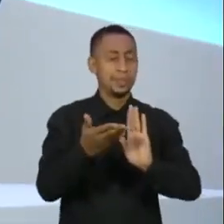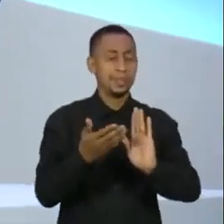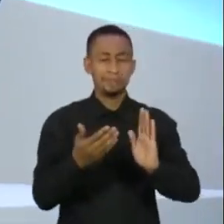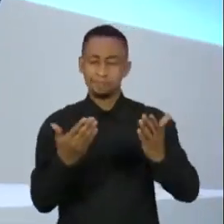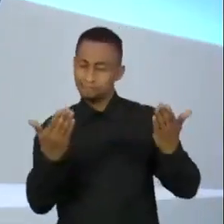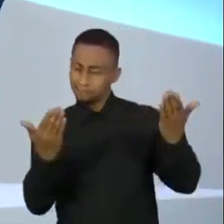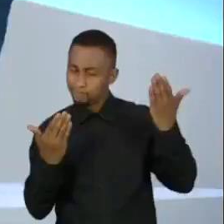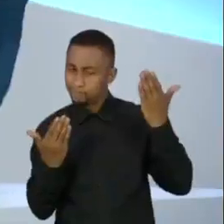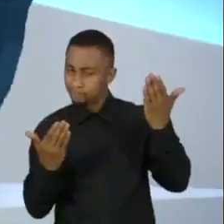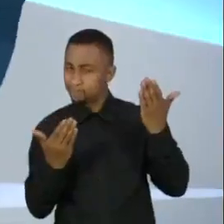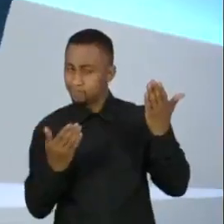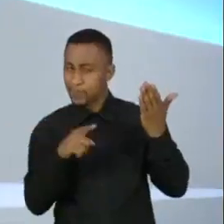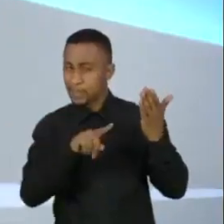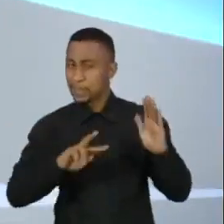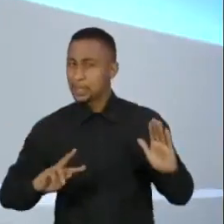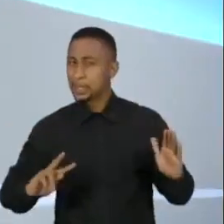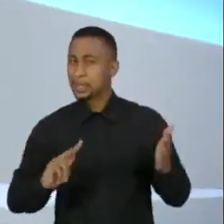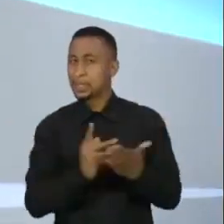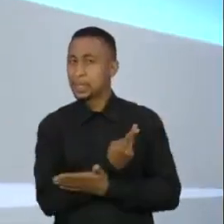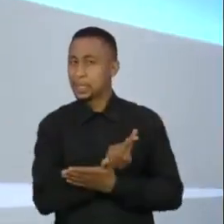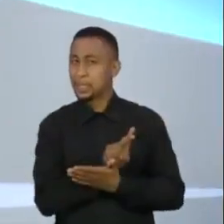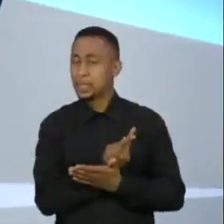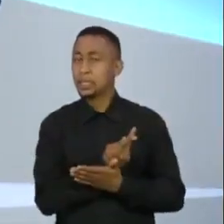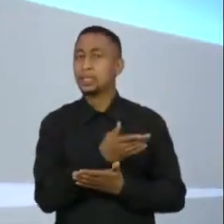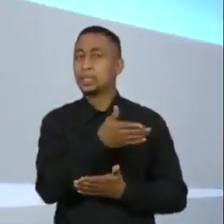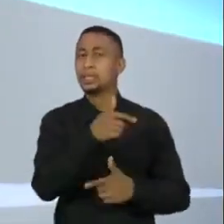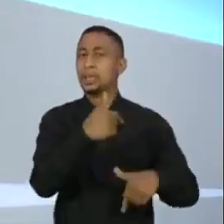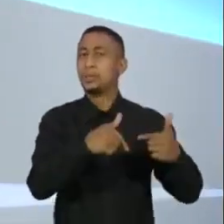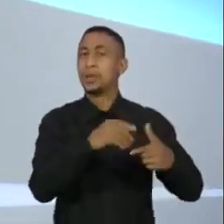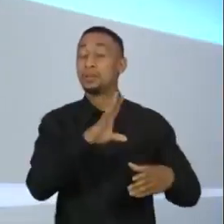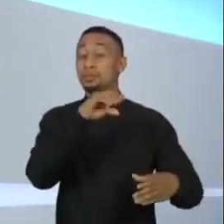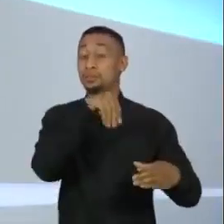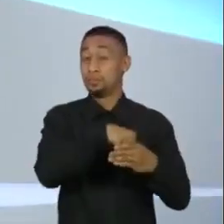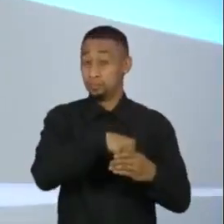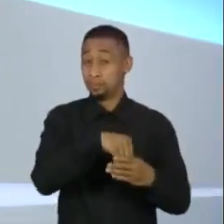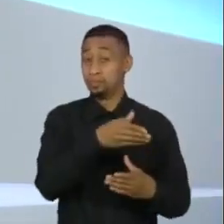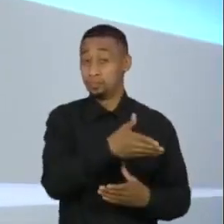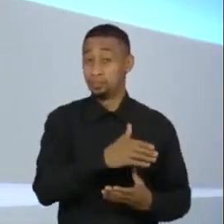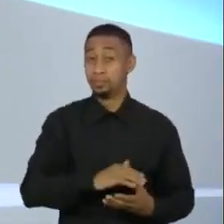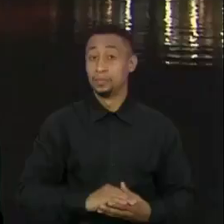suspeita de improbidade na própria Codevasf, atuando por meio de uma empresa.